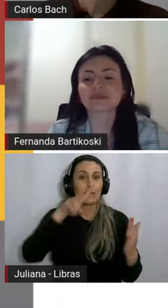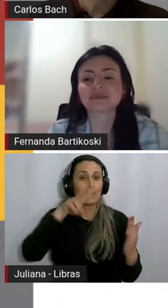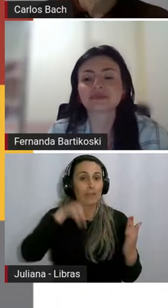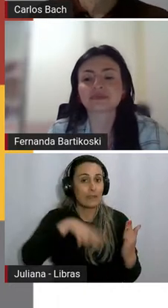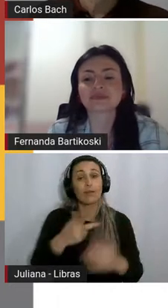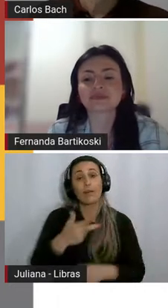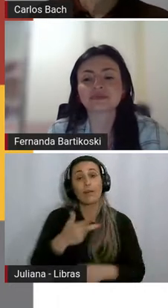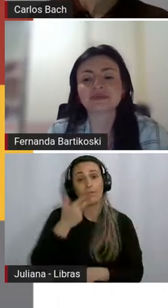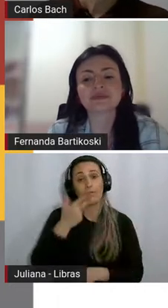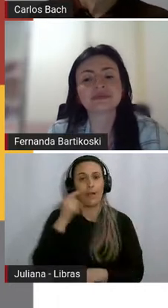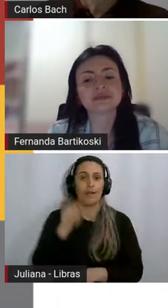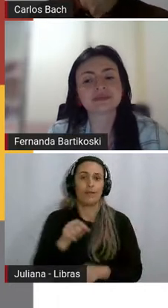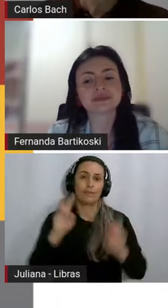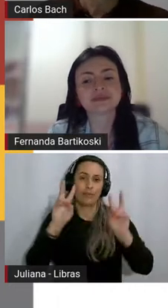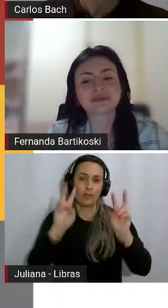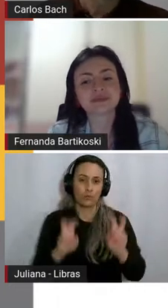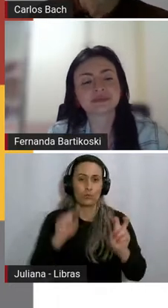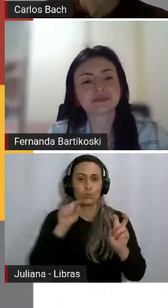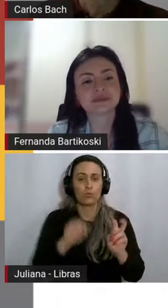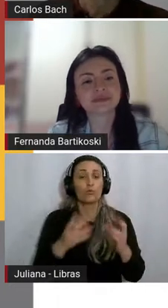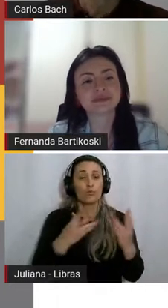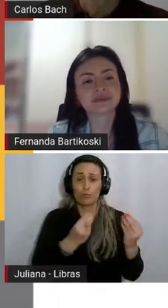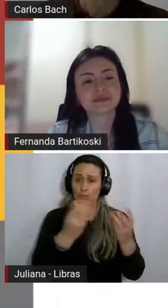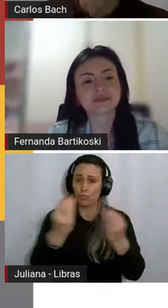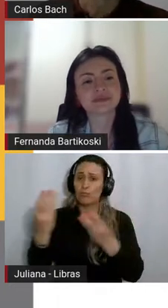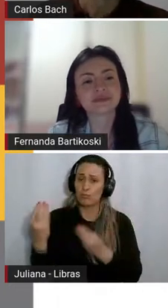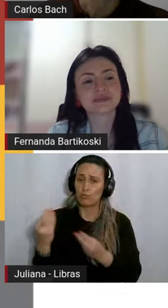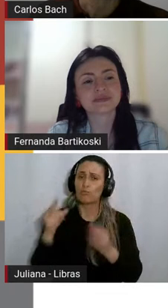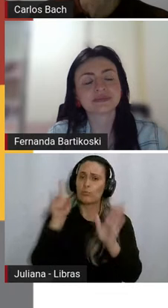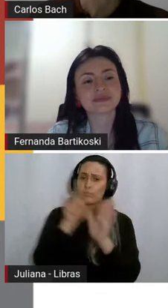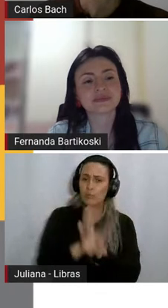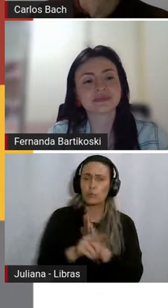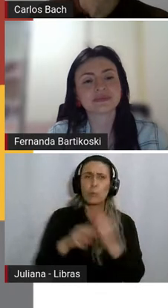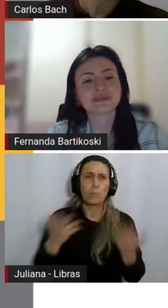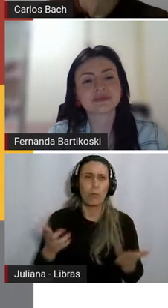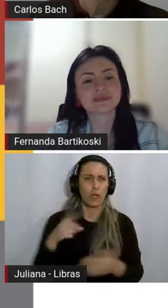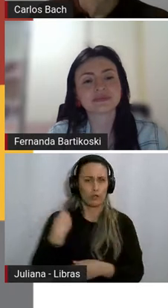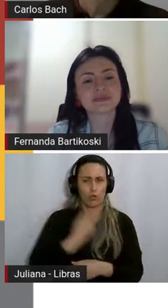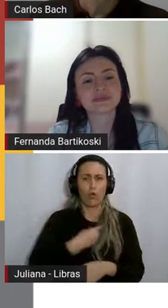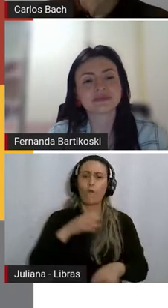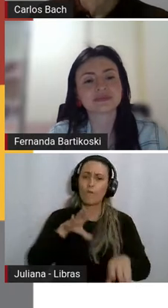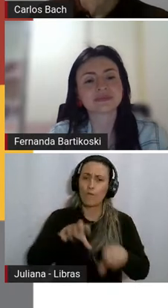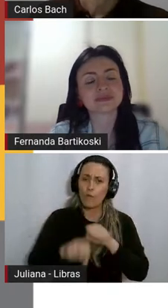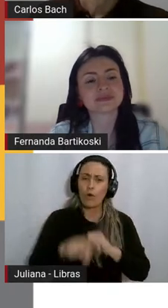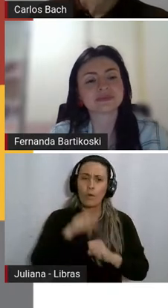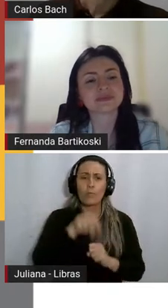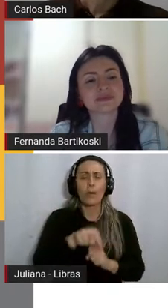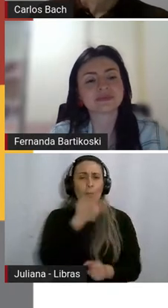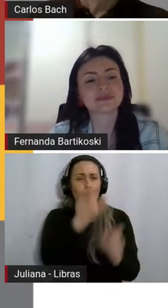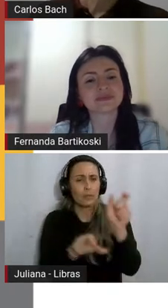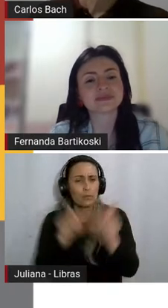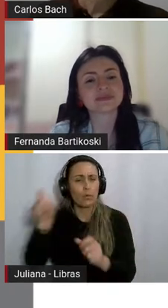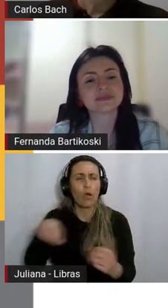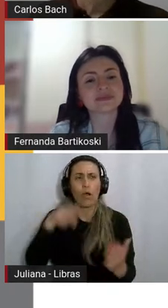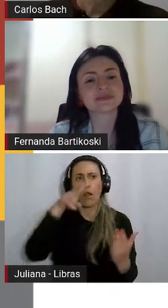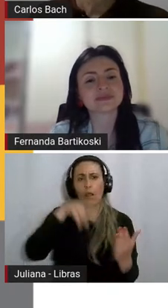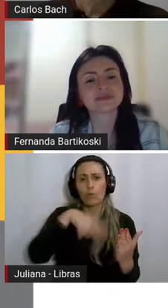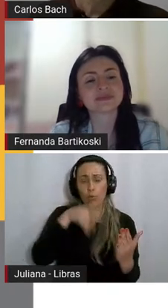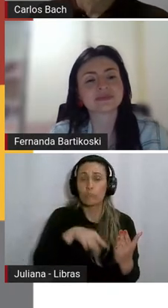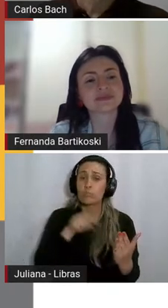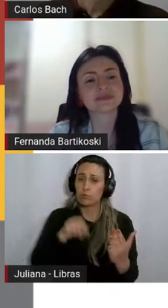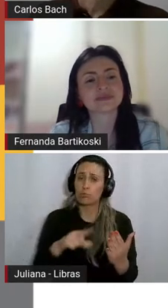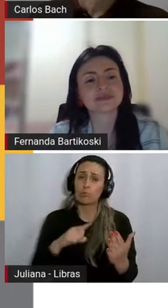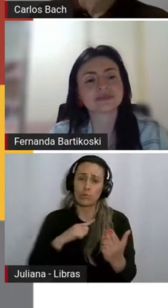muitas pessoas perguntam, mas a gente forma leitores? E isso é um questionamento que tem também. A gente não